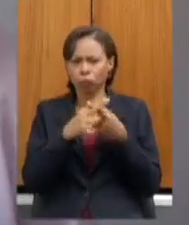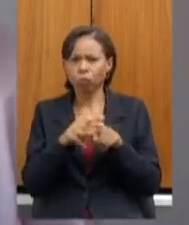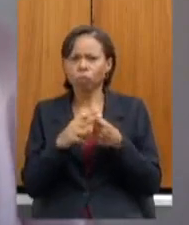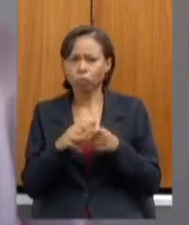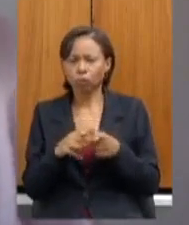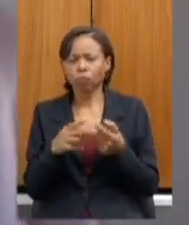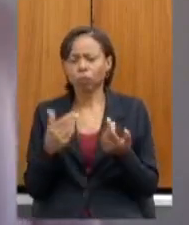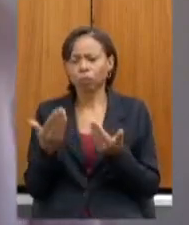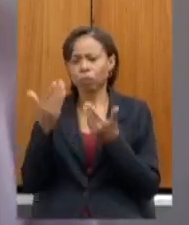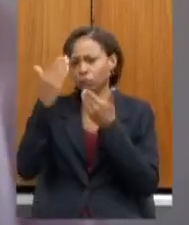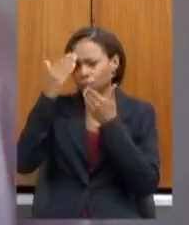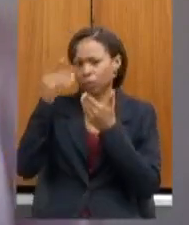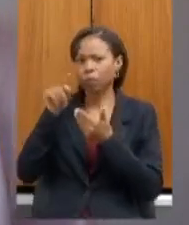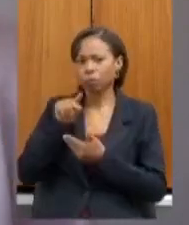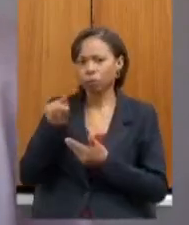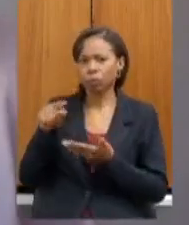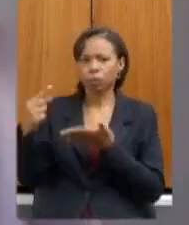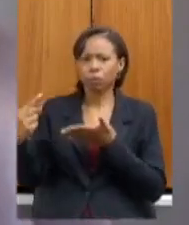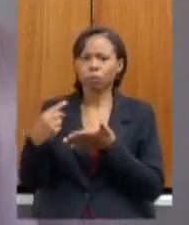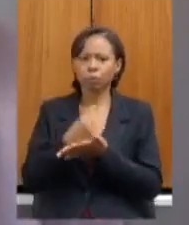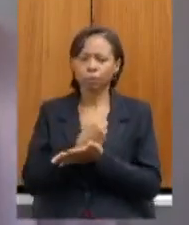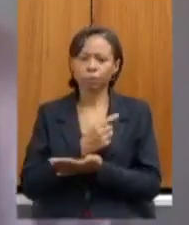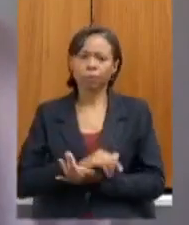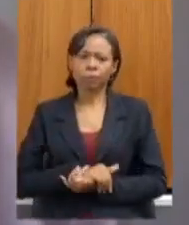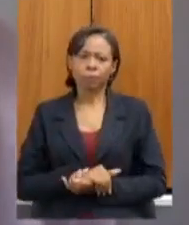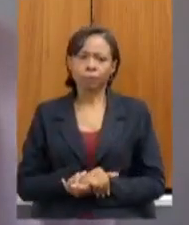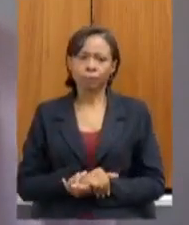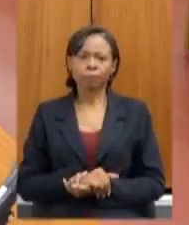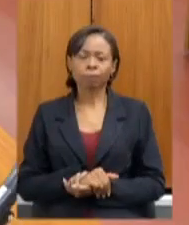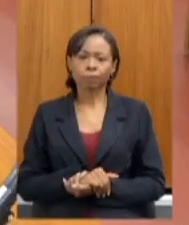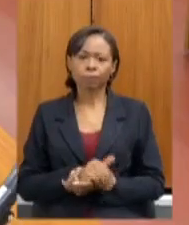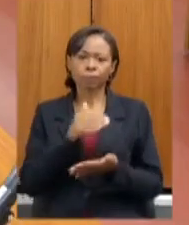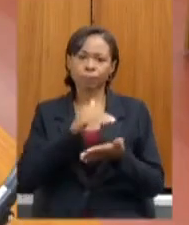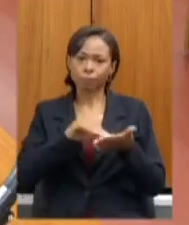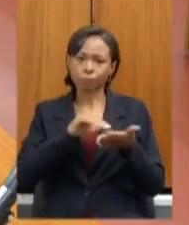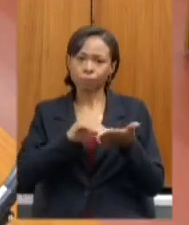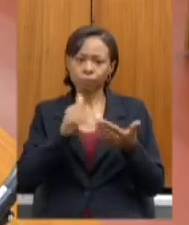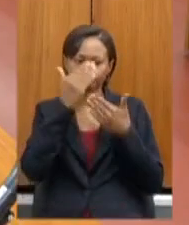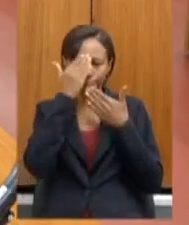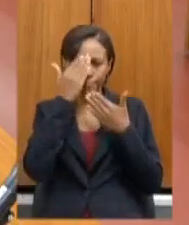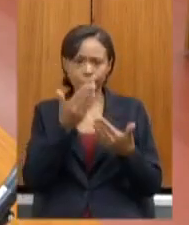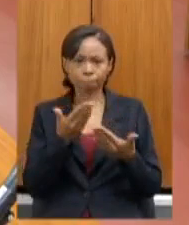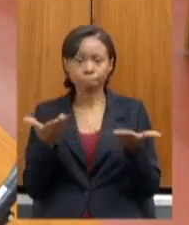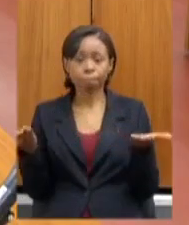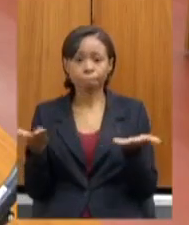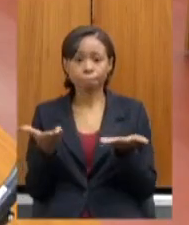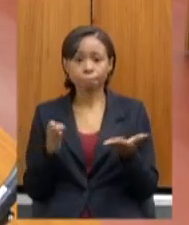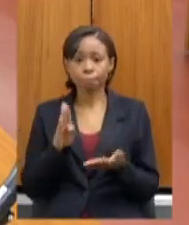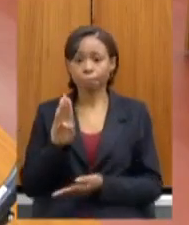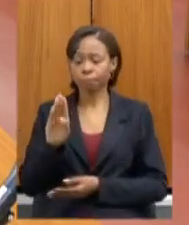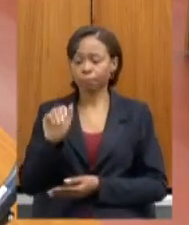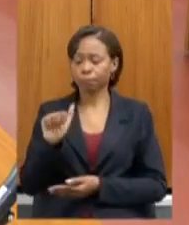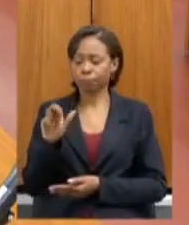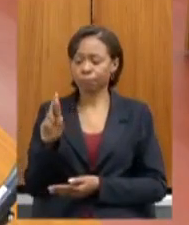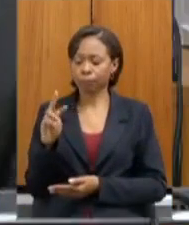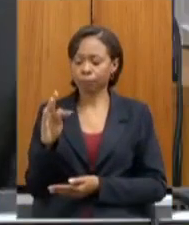deputado muito obrigada pelas suas perguntas obrigada secretário passo as considerações deputado Bartô